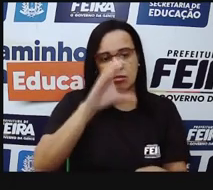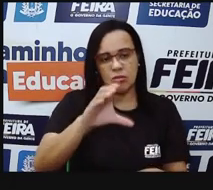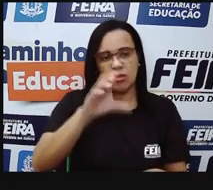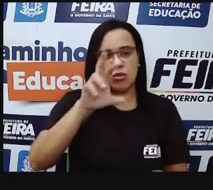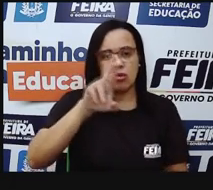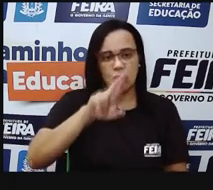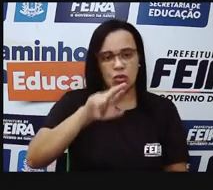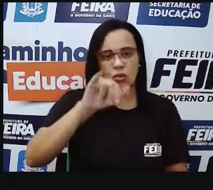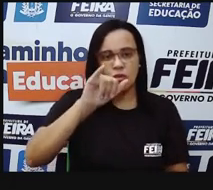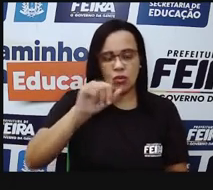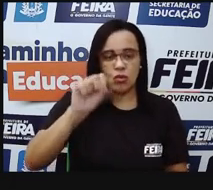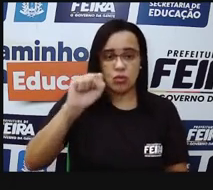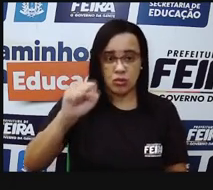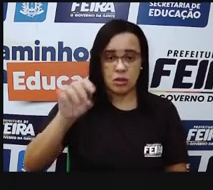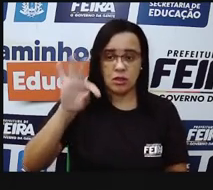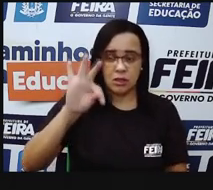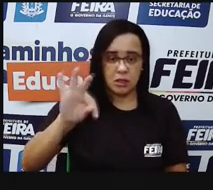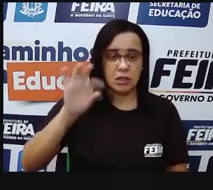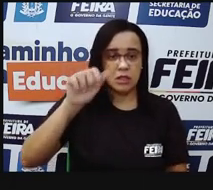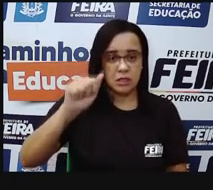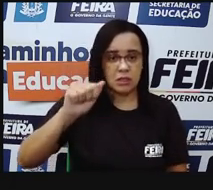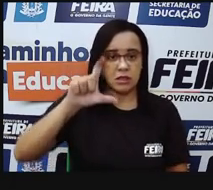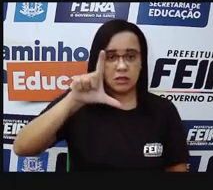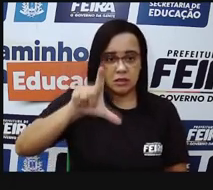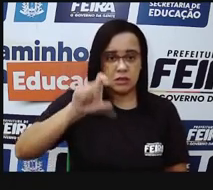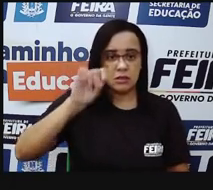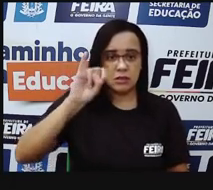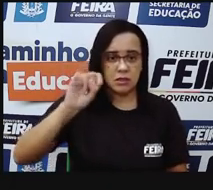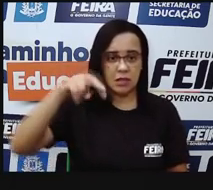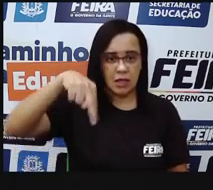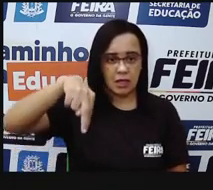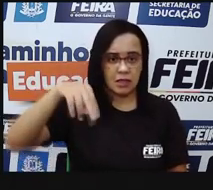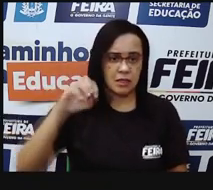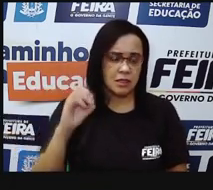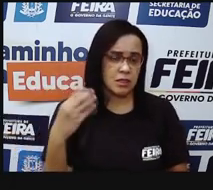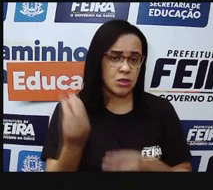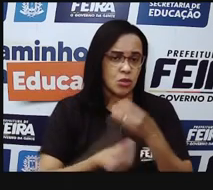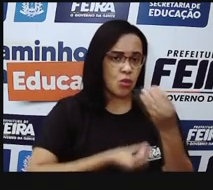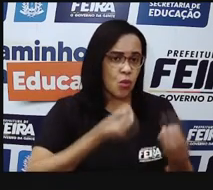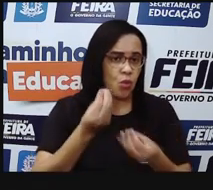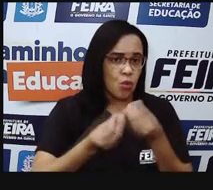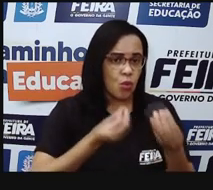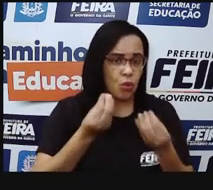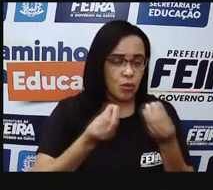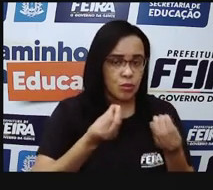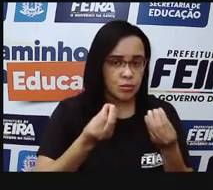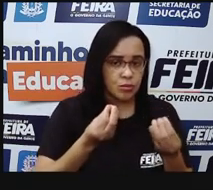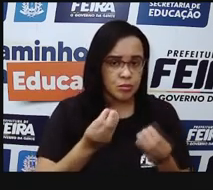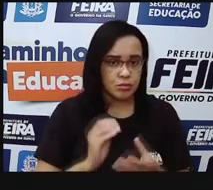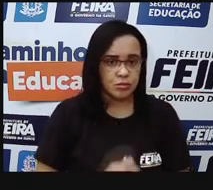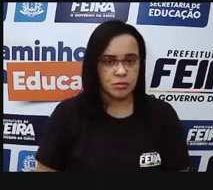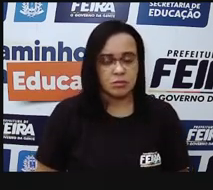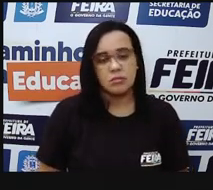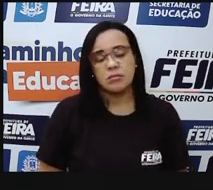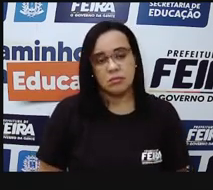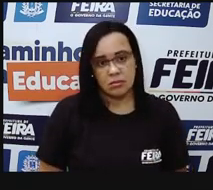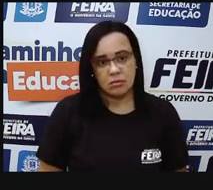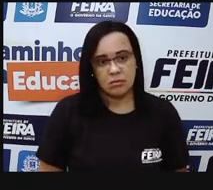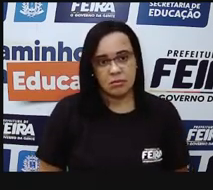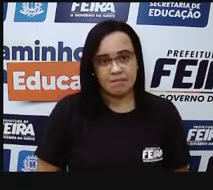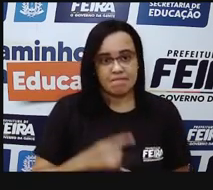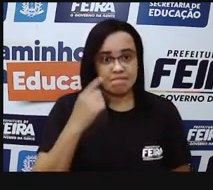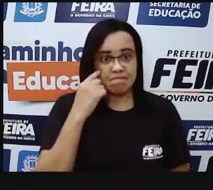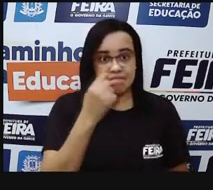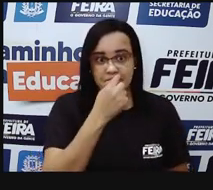encaminhar, né, por esse corpo bíblico, essa estrutura mais interna do nosso olho, essa